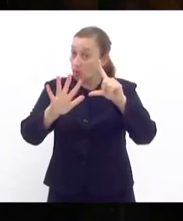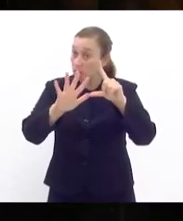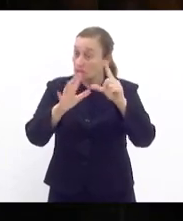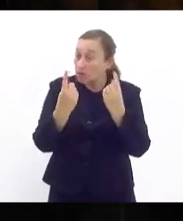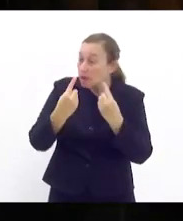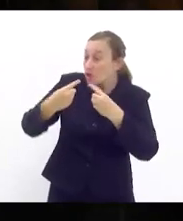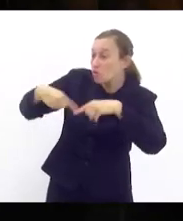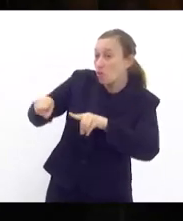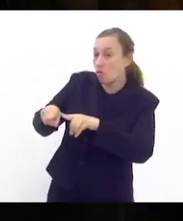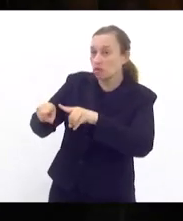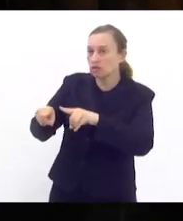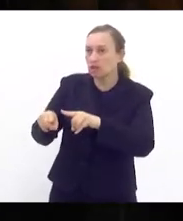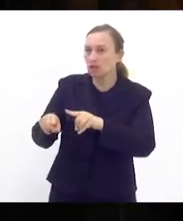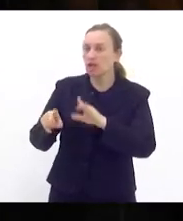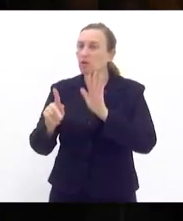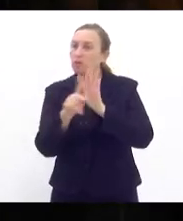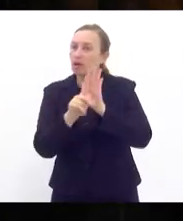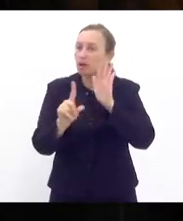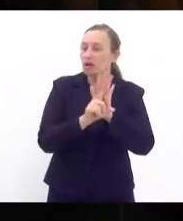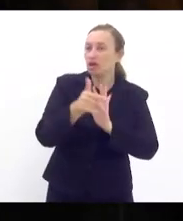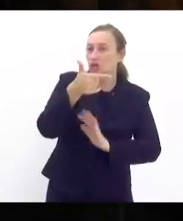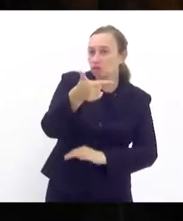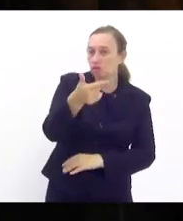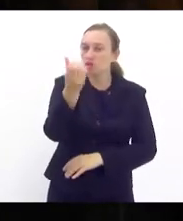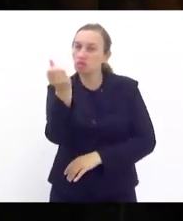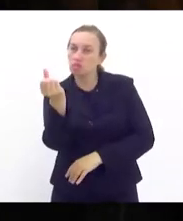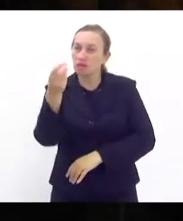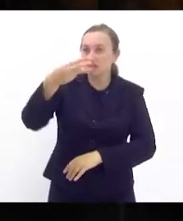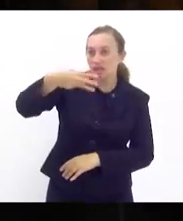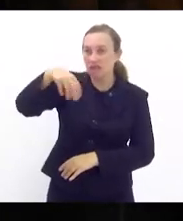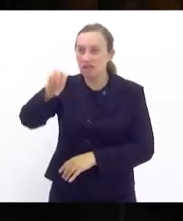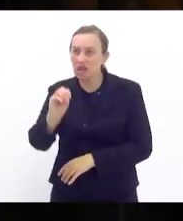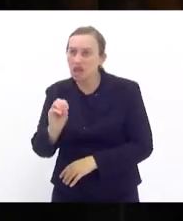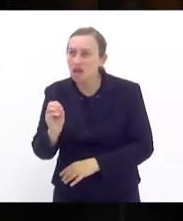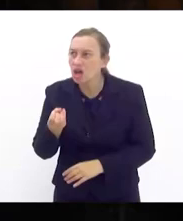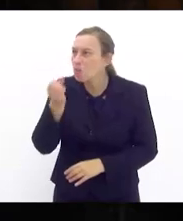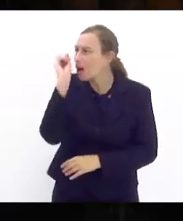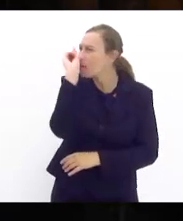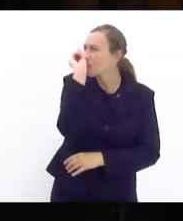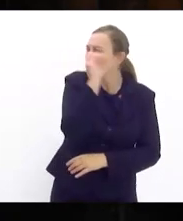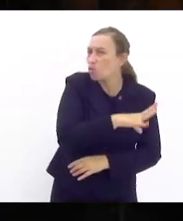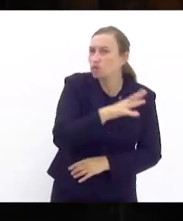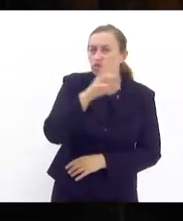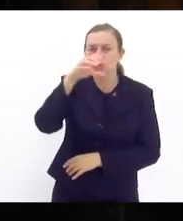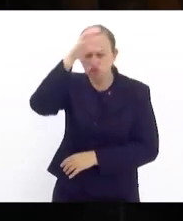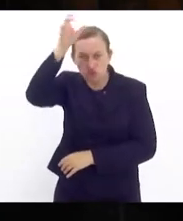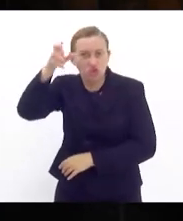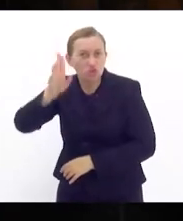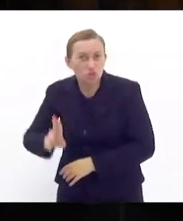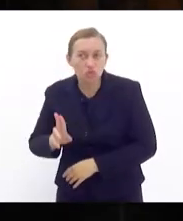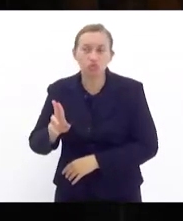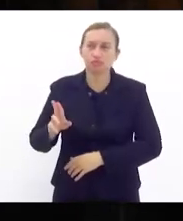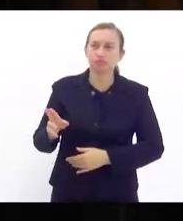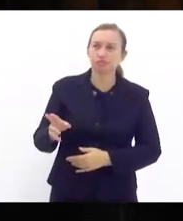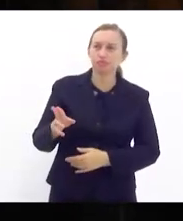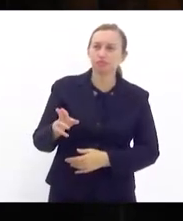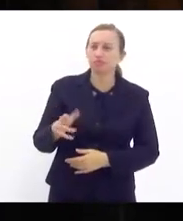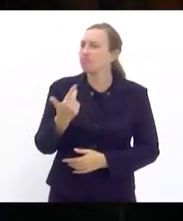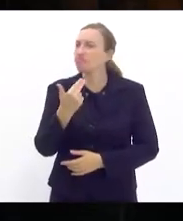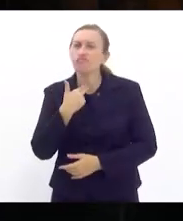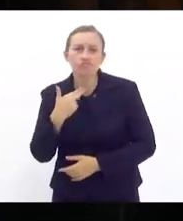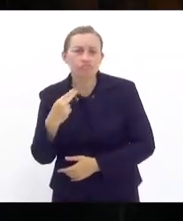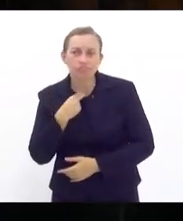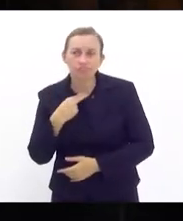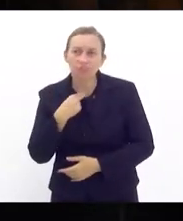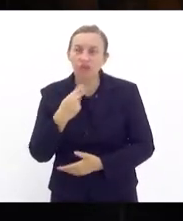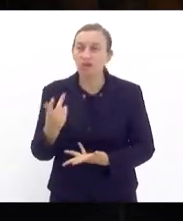contra ao PL 2630 isso é um escândalo Tia Ju isso é um escândalo a gente não pode